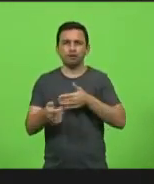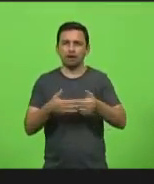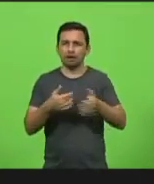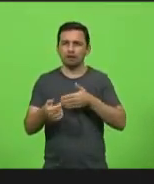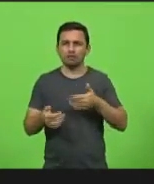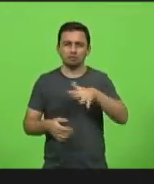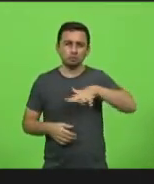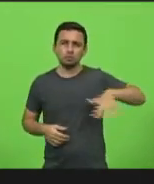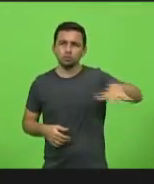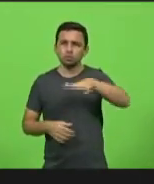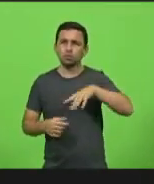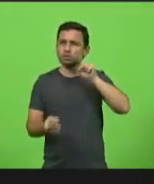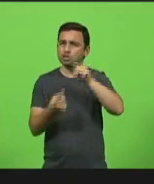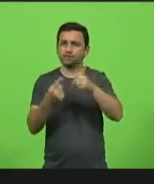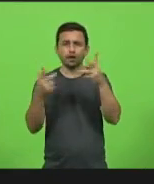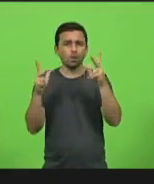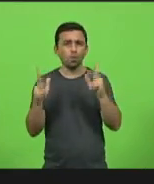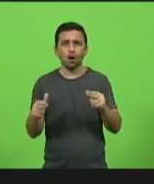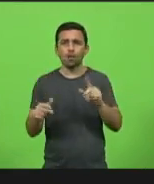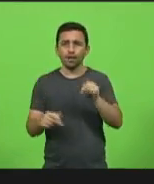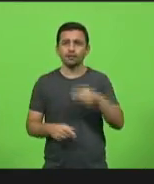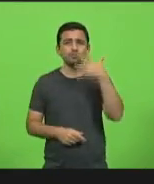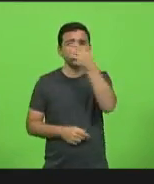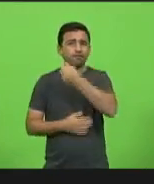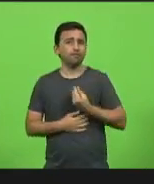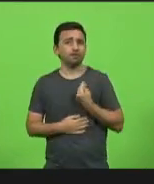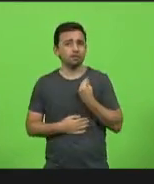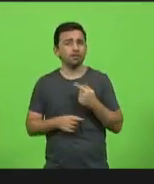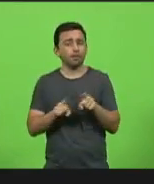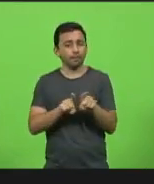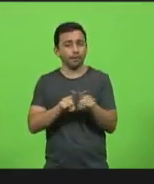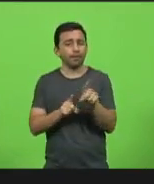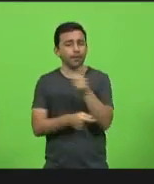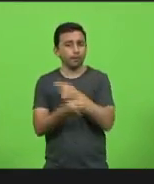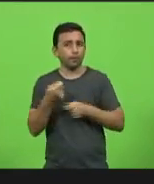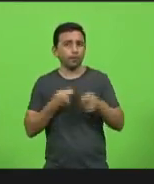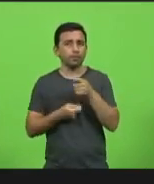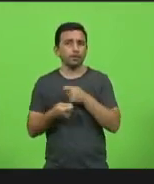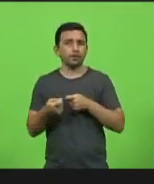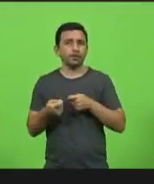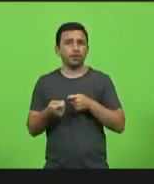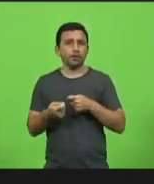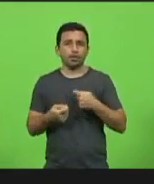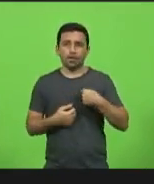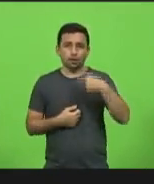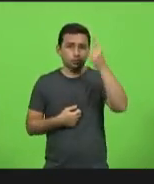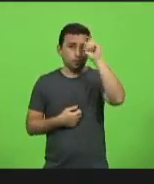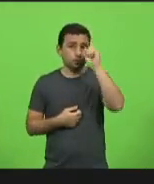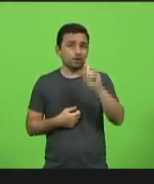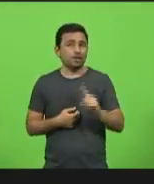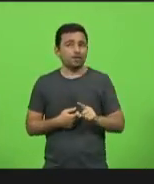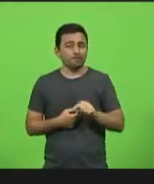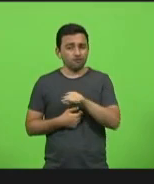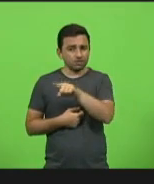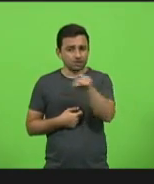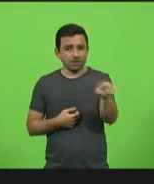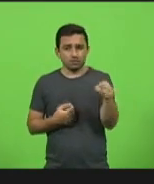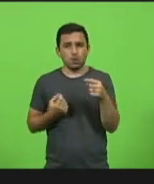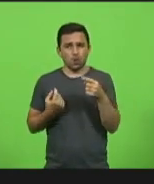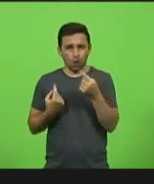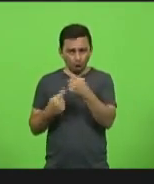objetivo de todos é o mesmo, gente. É salvar vidas e economia. Eu não sei se alguém, em sã consciência, é contra isso.